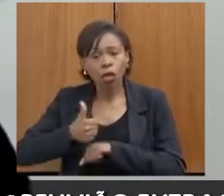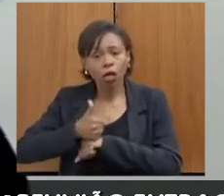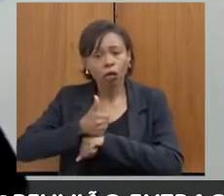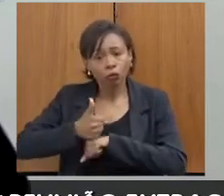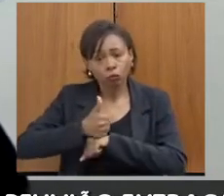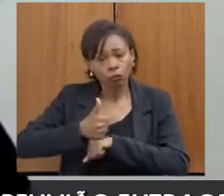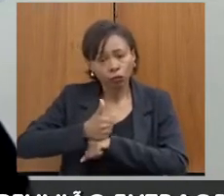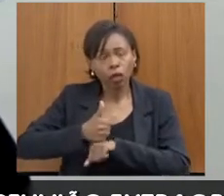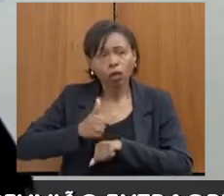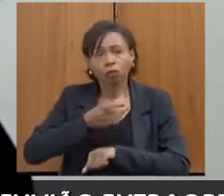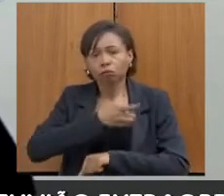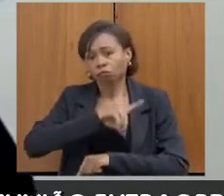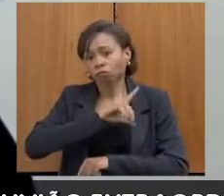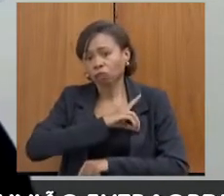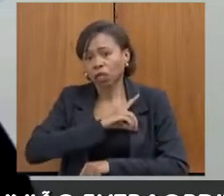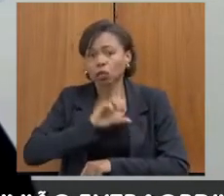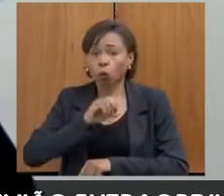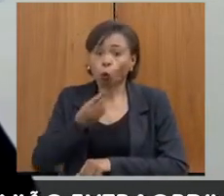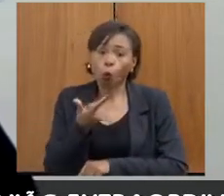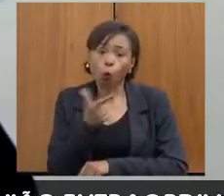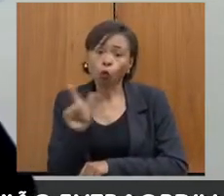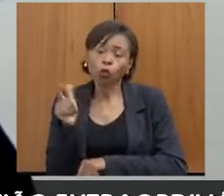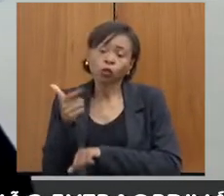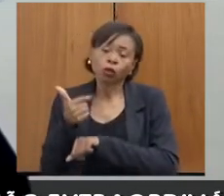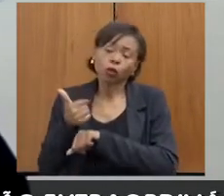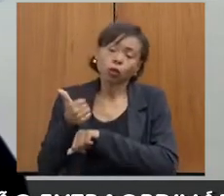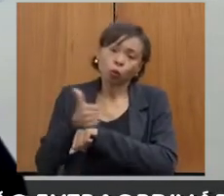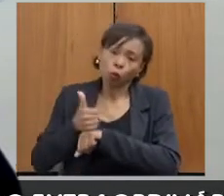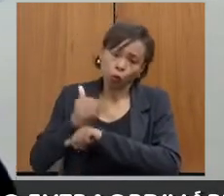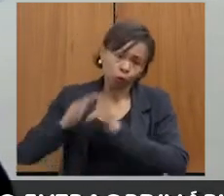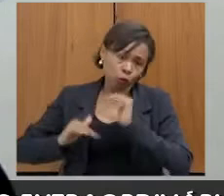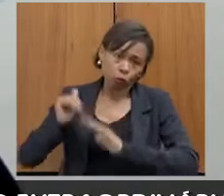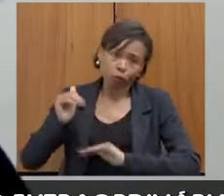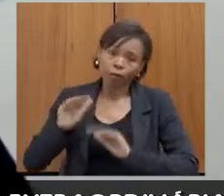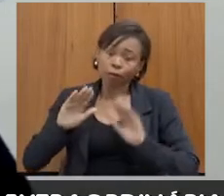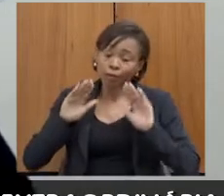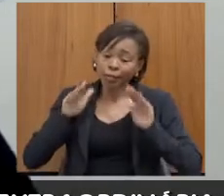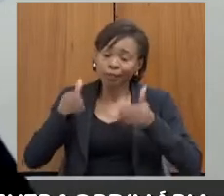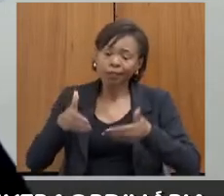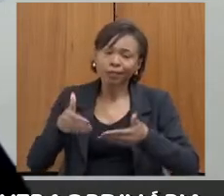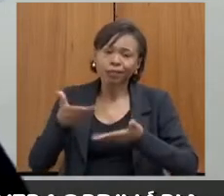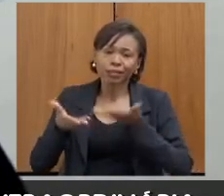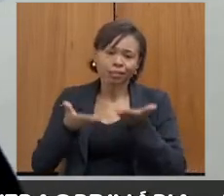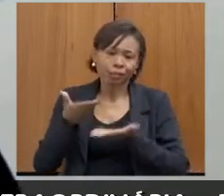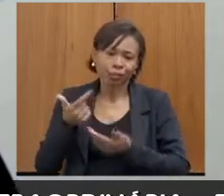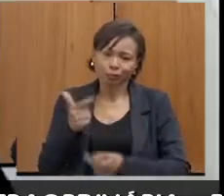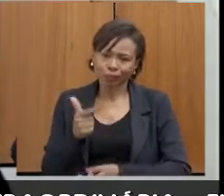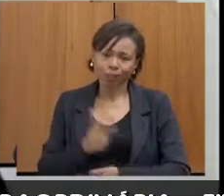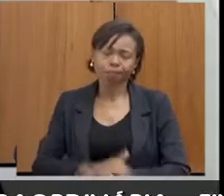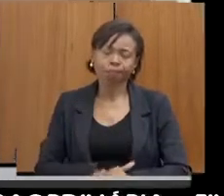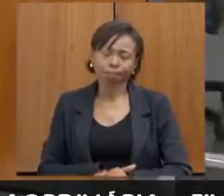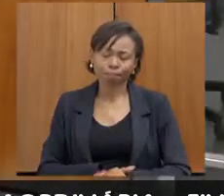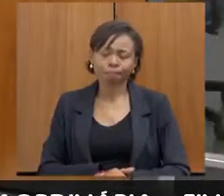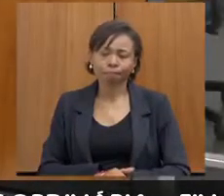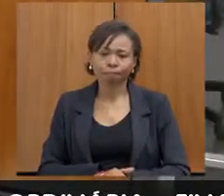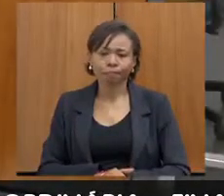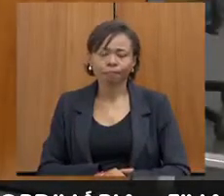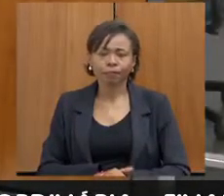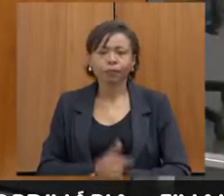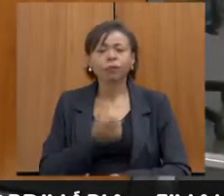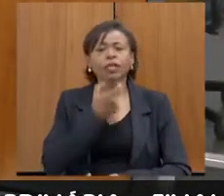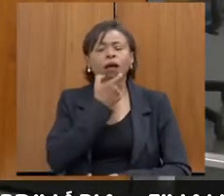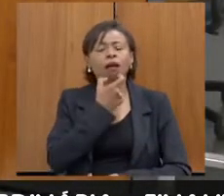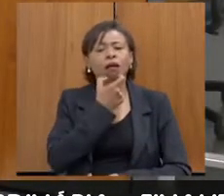equipe multidisciplinar para fazer o atendimento humanizado. Certo. Nova